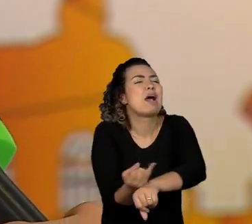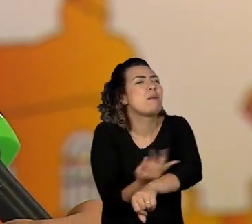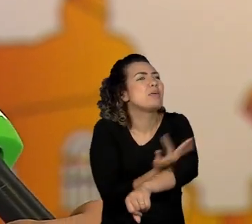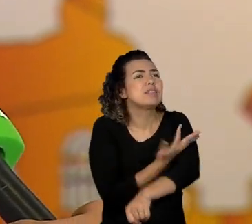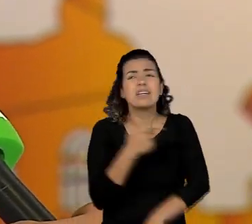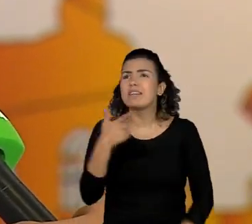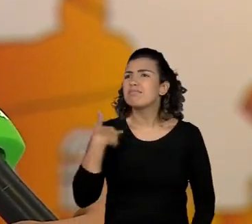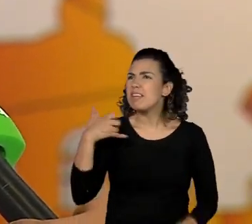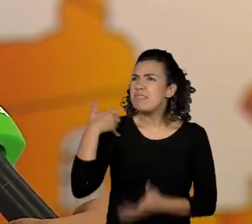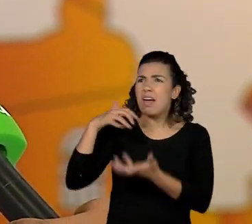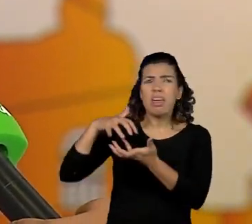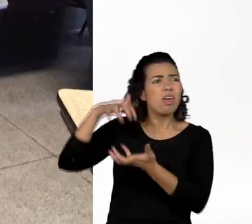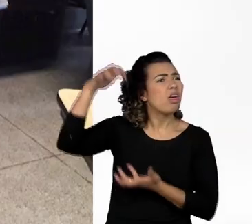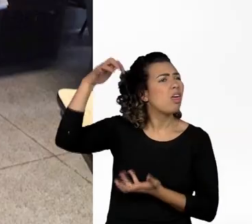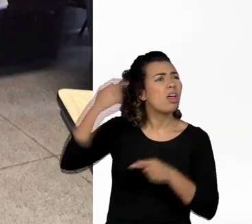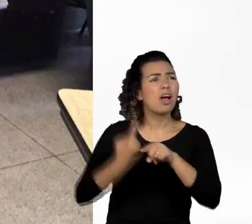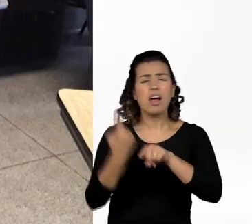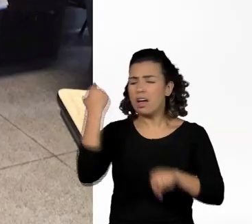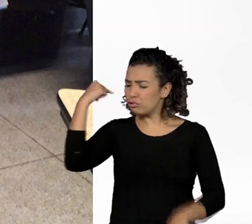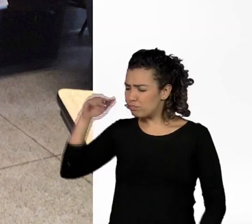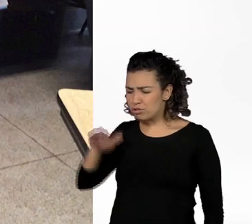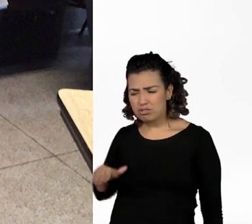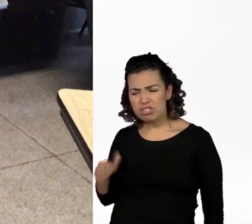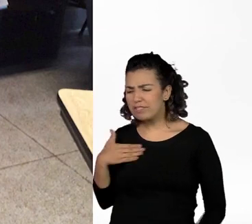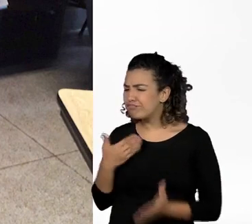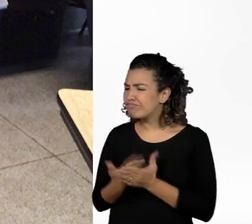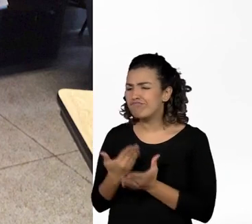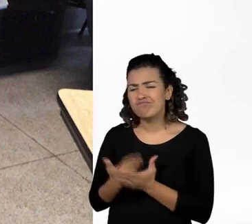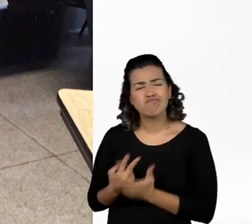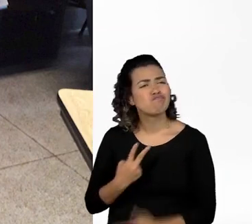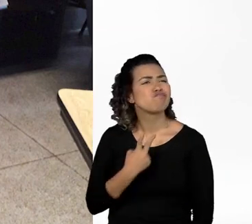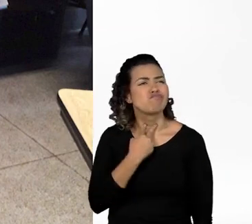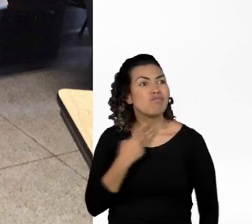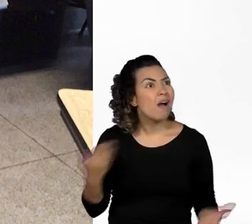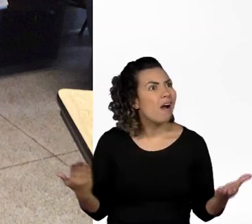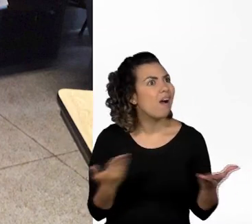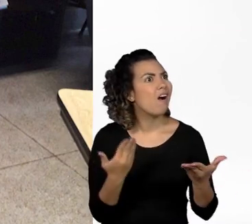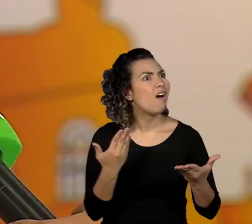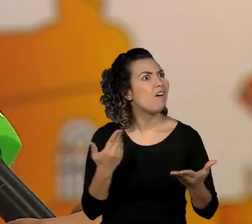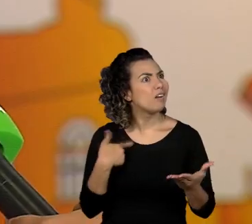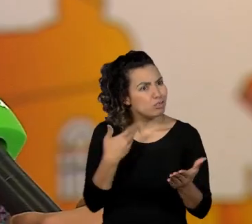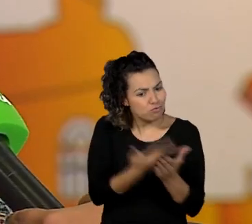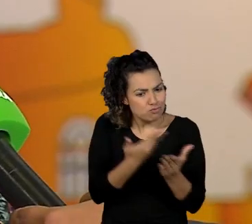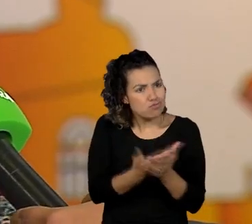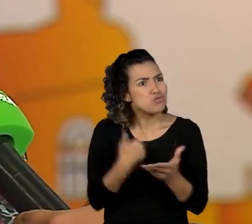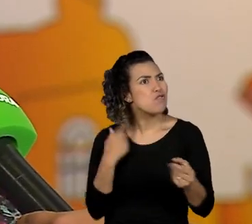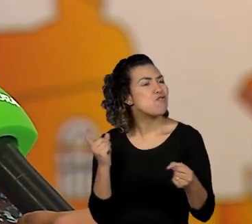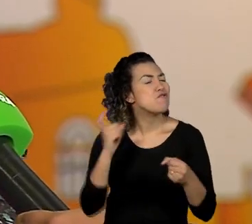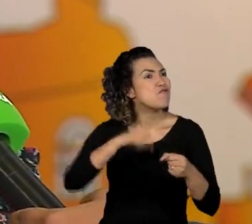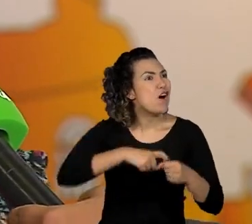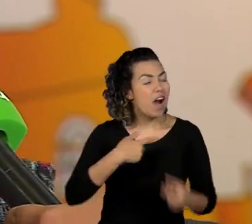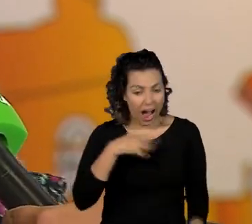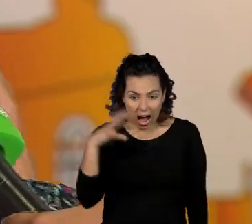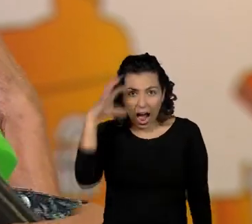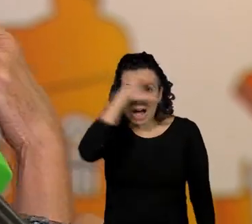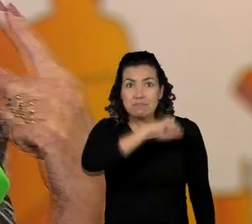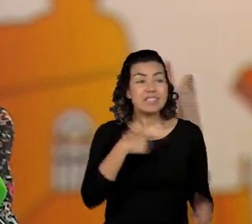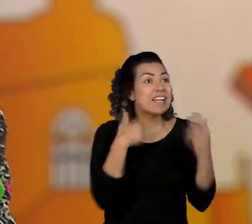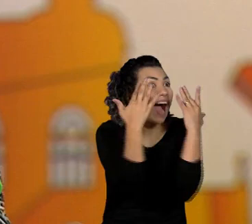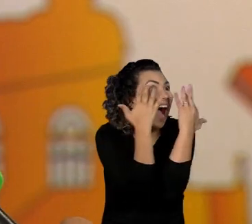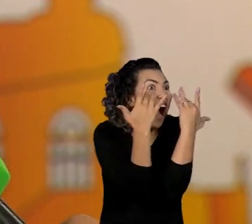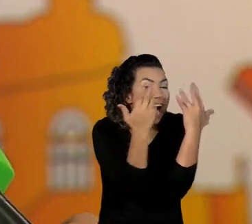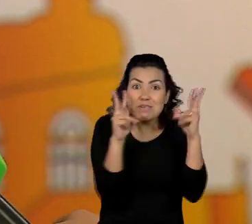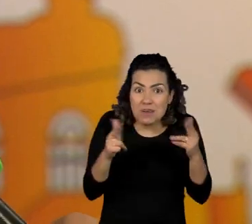a oportunidade de estudar, ele voltar a estudar. E quando eles aprendem, o olho brilha igual o outro meu, está brilhando